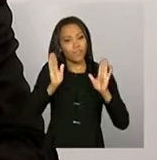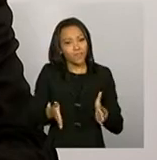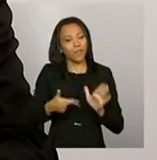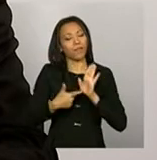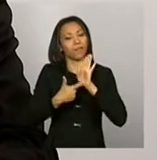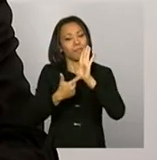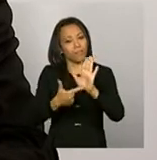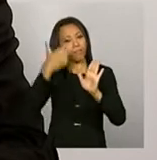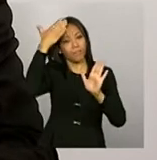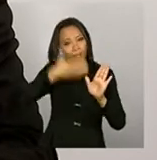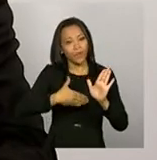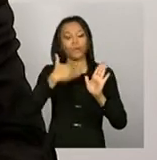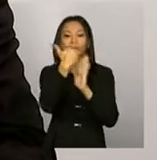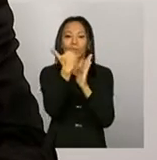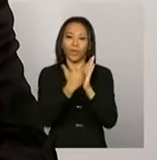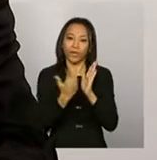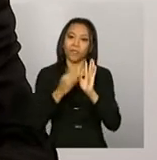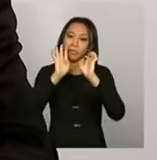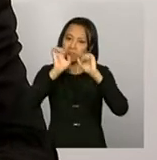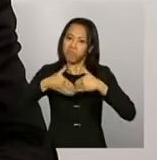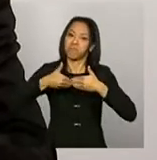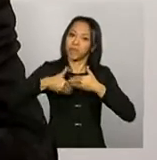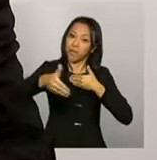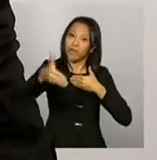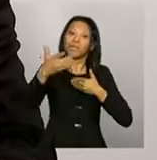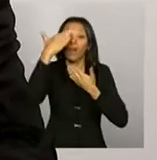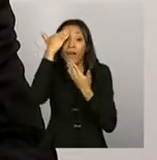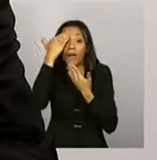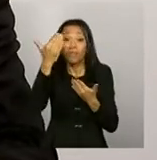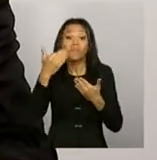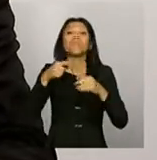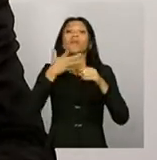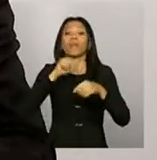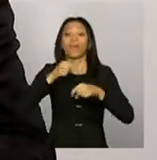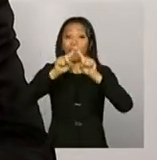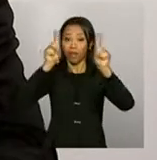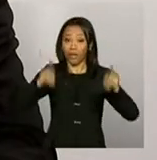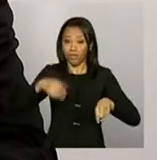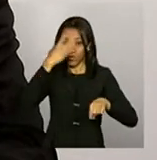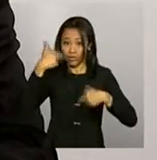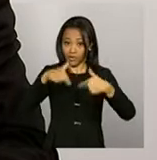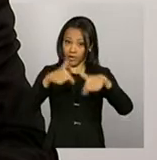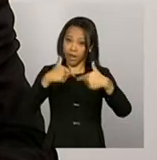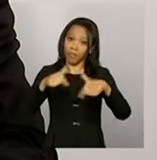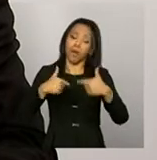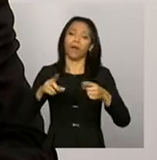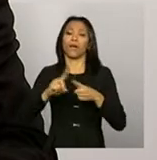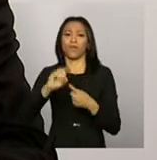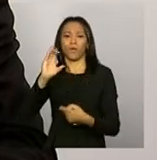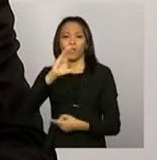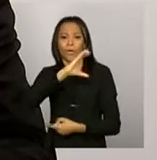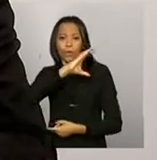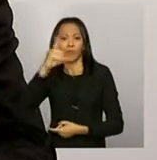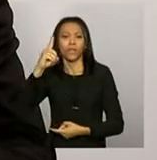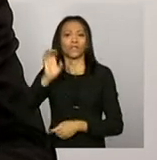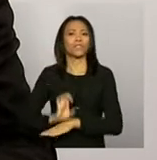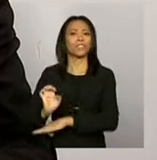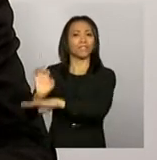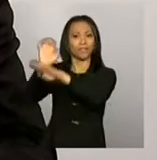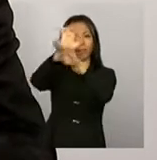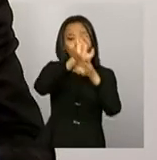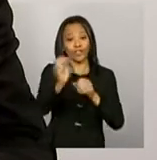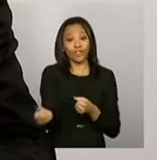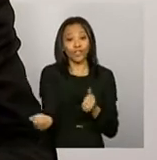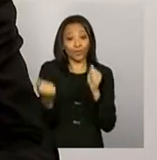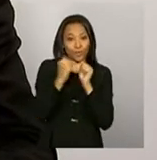programa está indo bem, a gente deve muito a esses funcionários, muitas gestões municipais, muitas coordenações estaduais que conosco